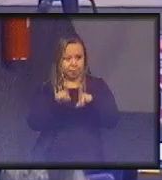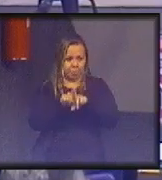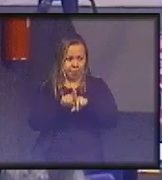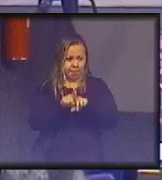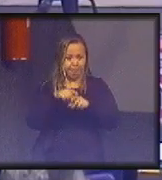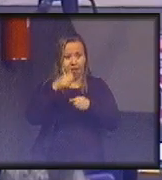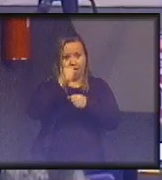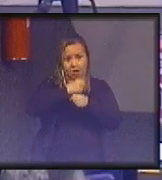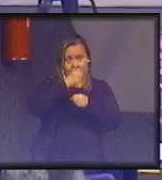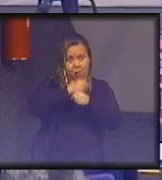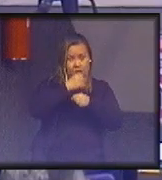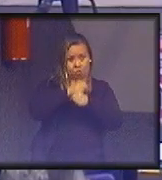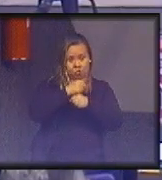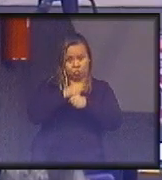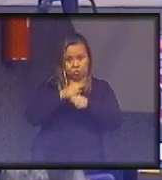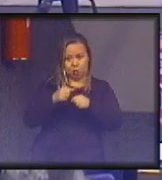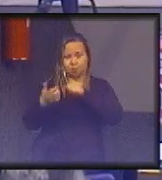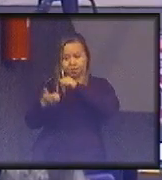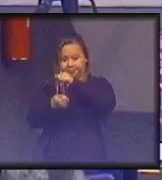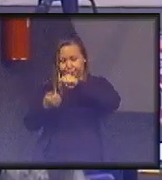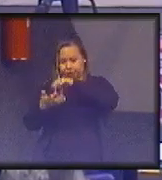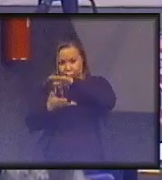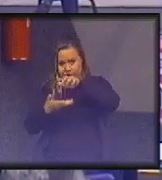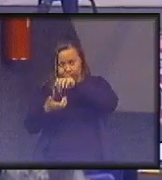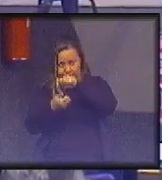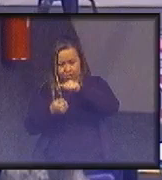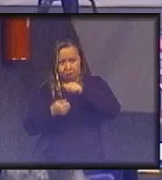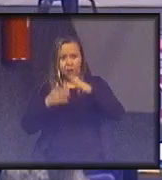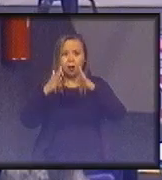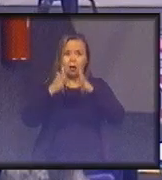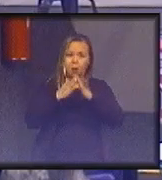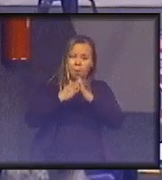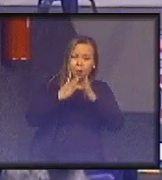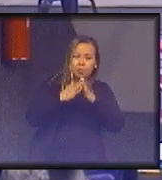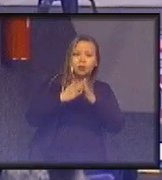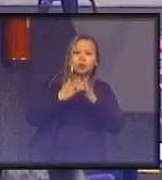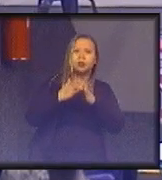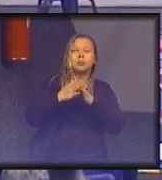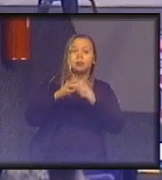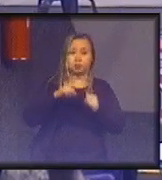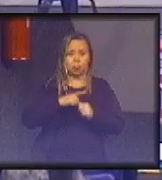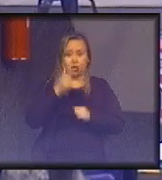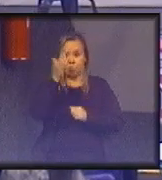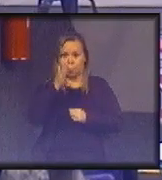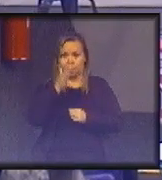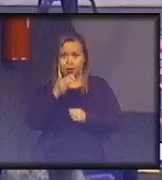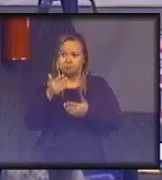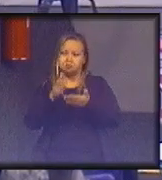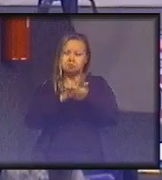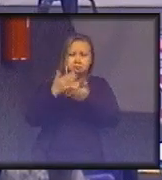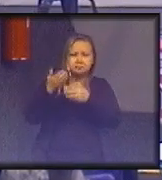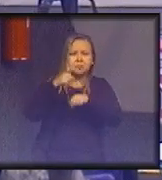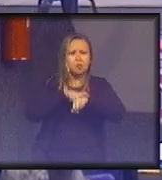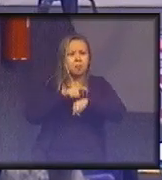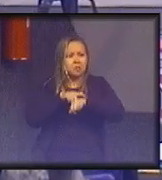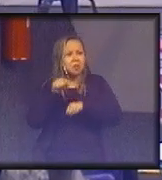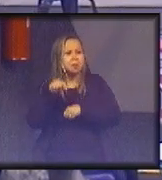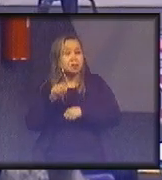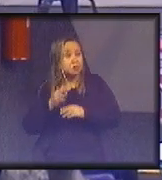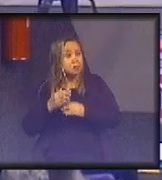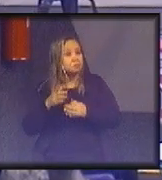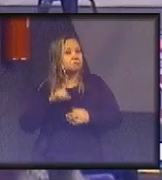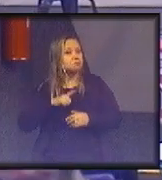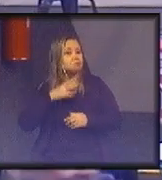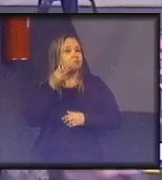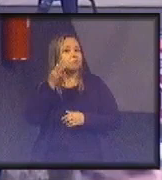construção sustentável, dado o déficit de moradias que nós temos no Brasil, em algum momento isso terá que ser